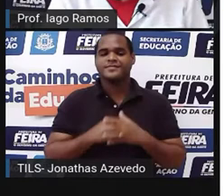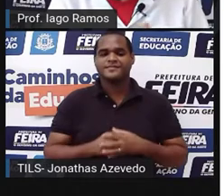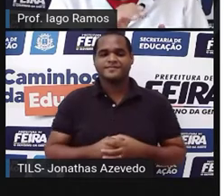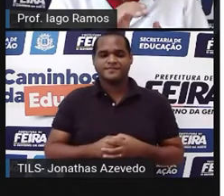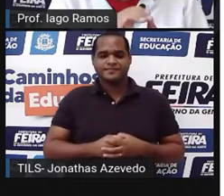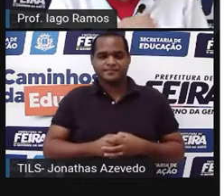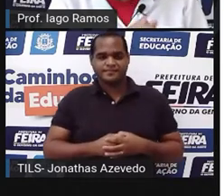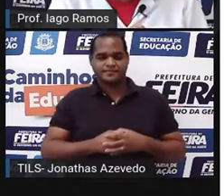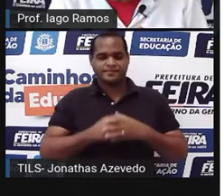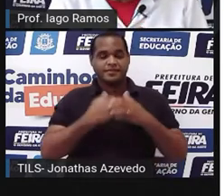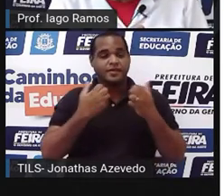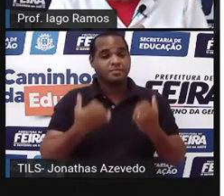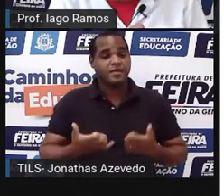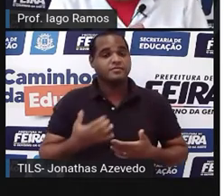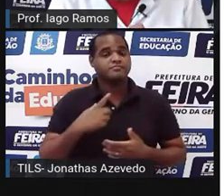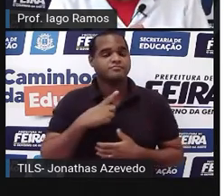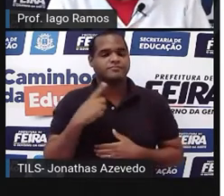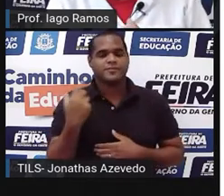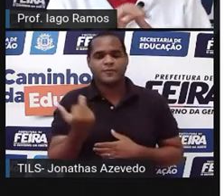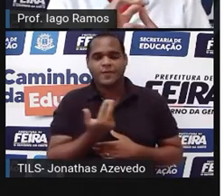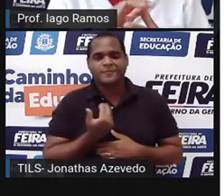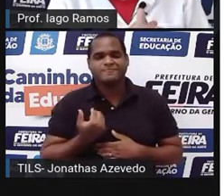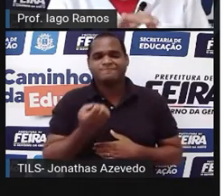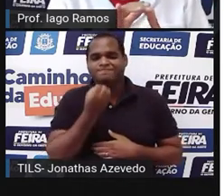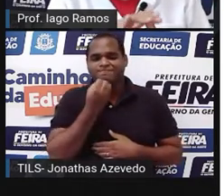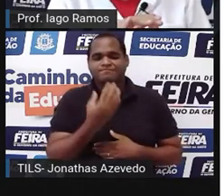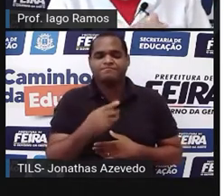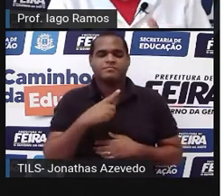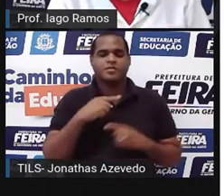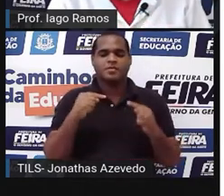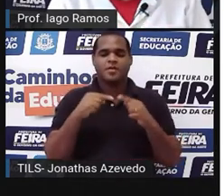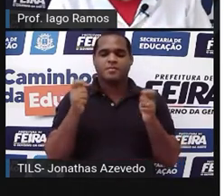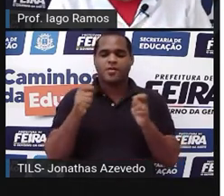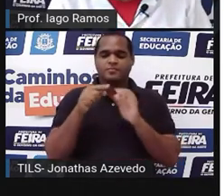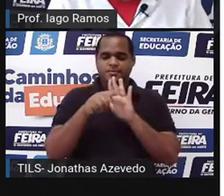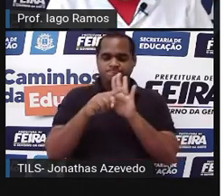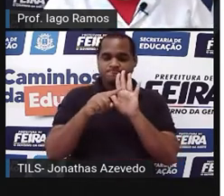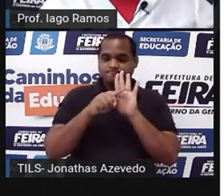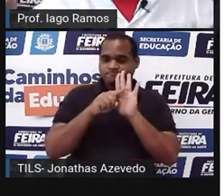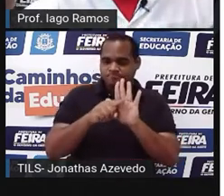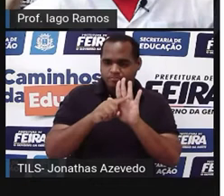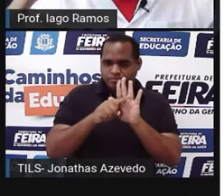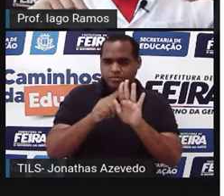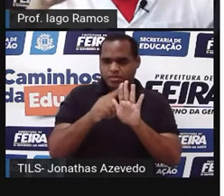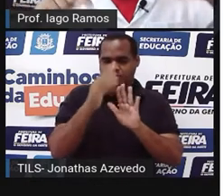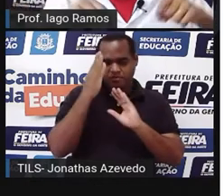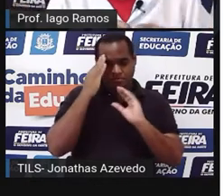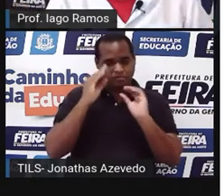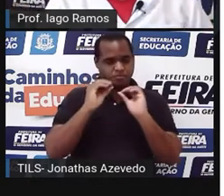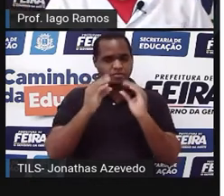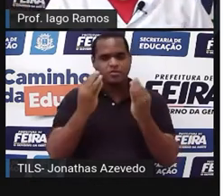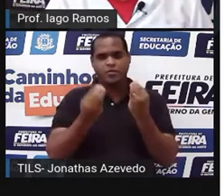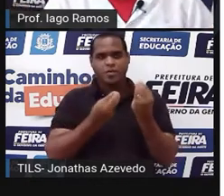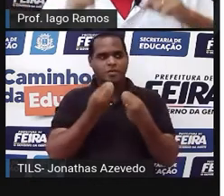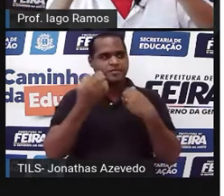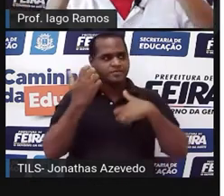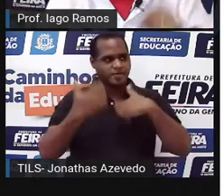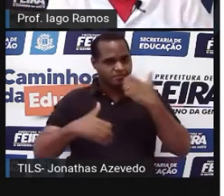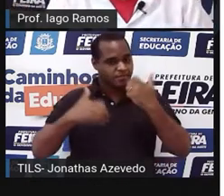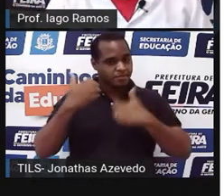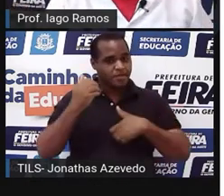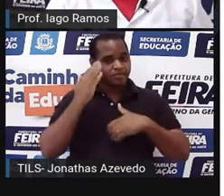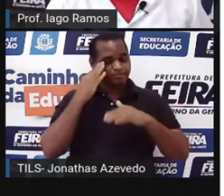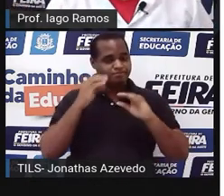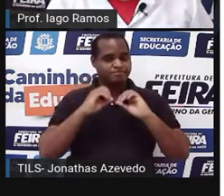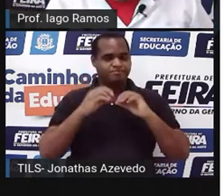muito bacana e que vai nos ajudar a entender o que a gente tem para entender nessa aula. E é por